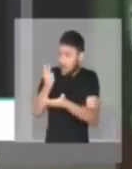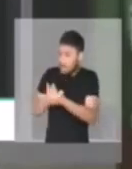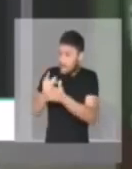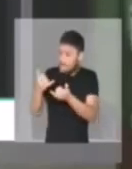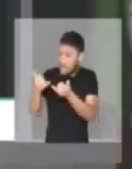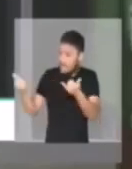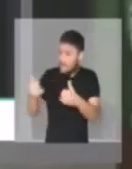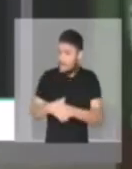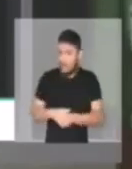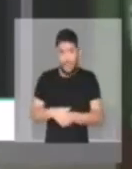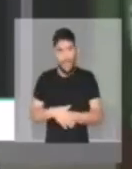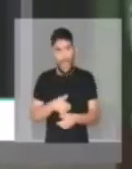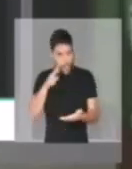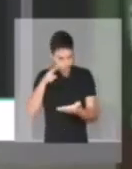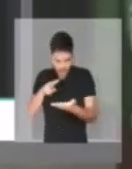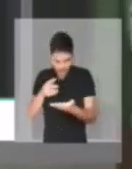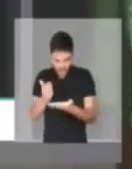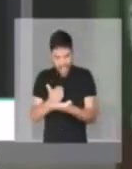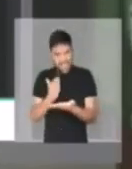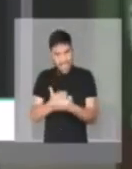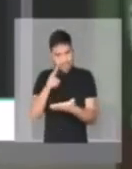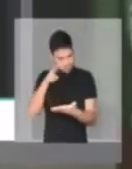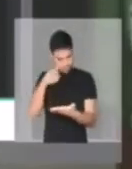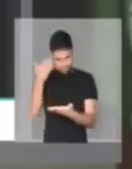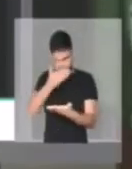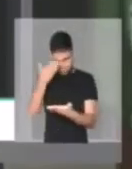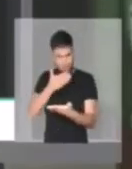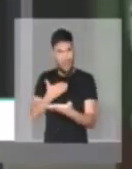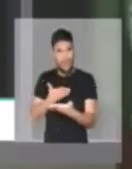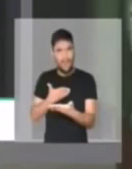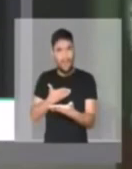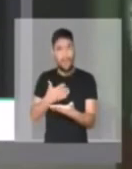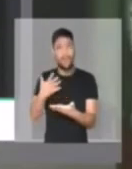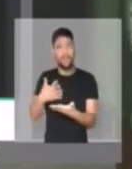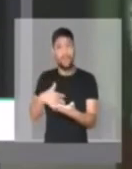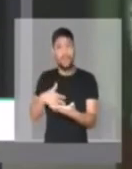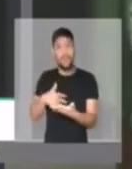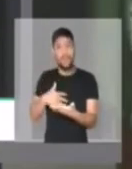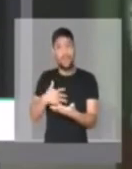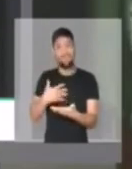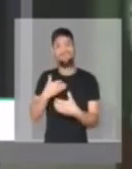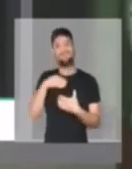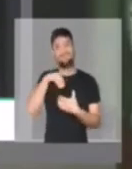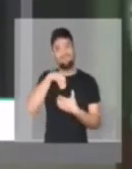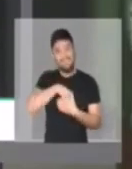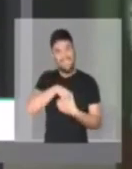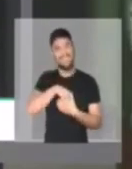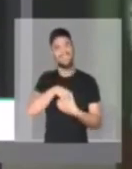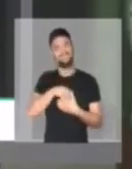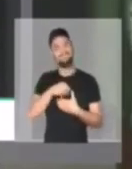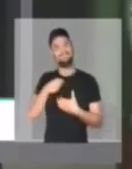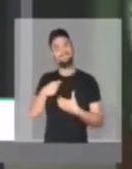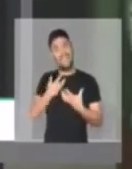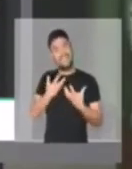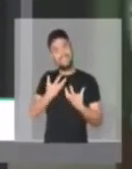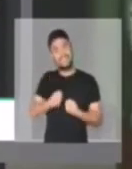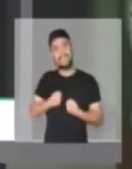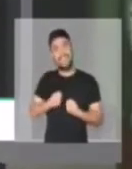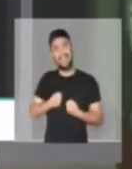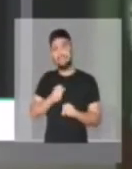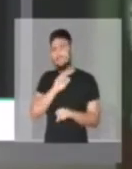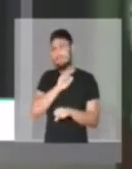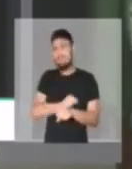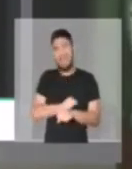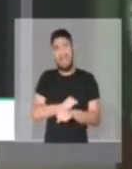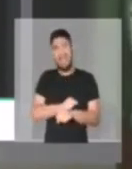Eu olhei para o meu caderno e não enxergava. E foi nesse momento que eu tive que virar para mim e dizer, Felipe, vamos parar de se